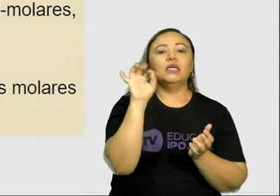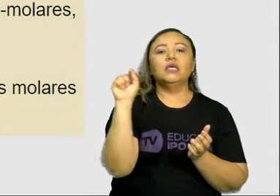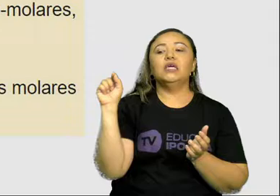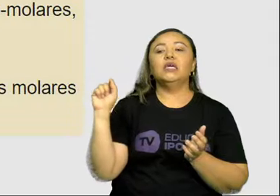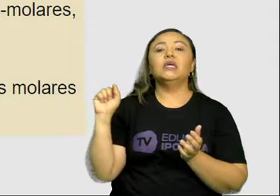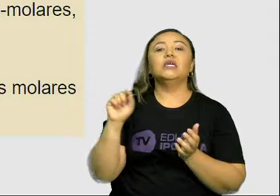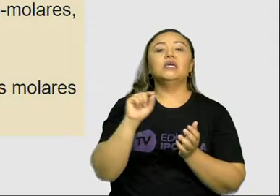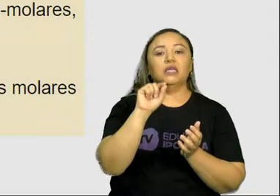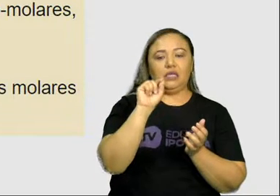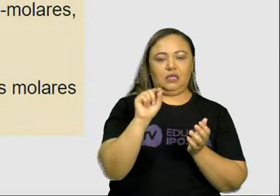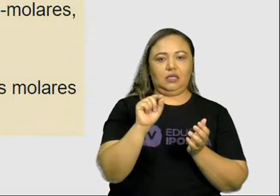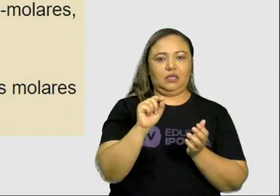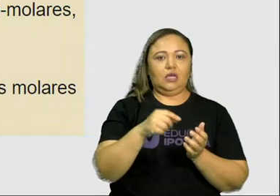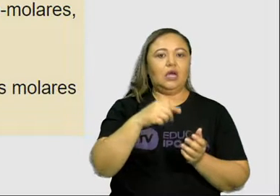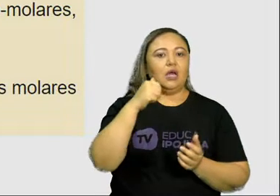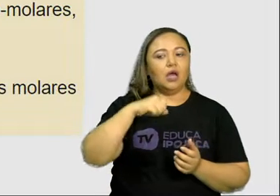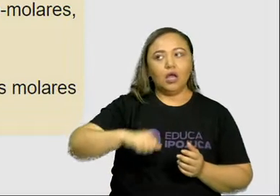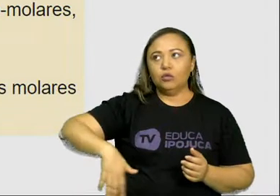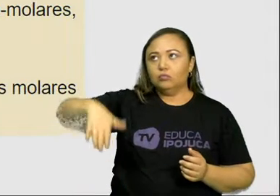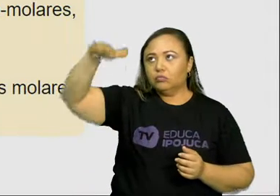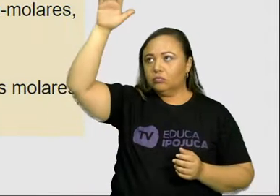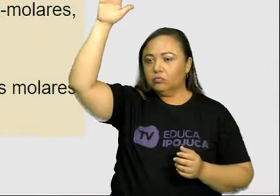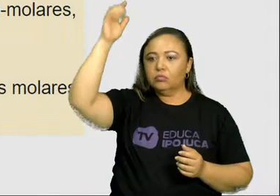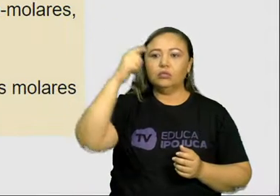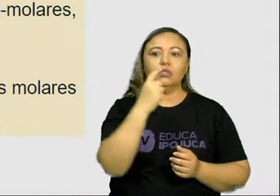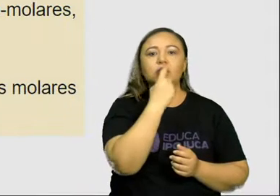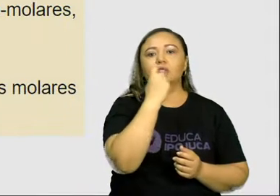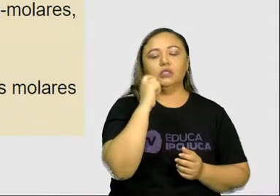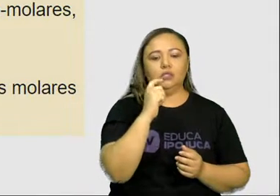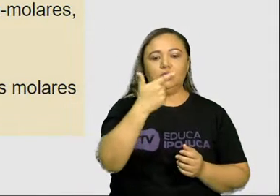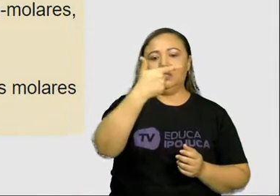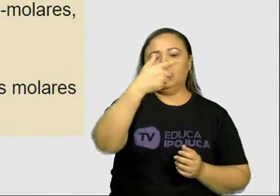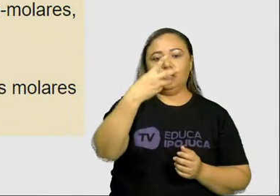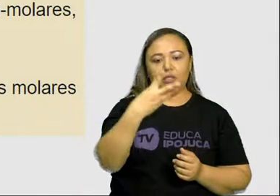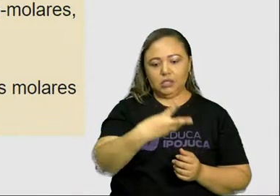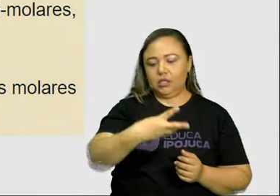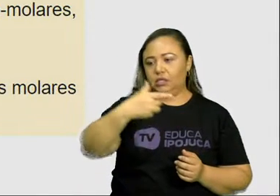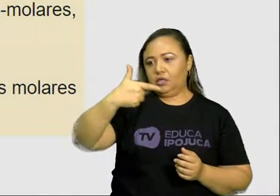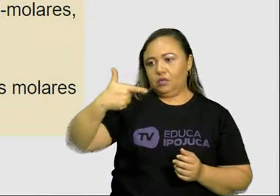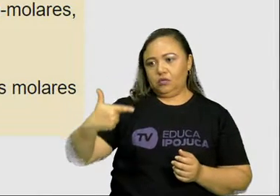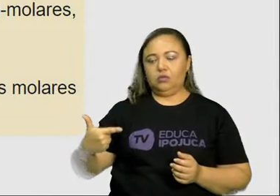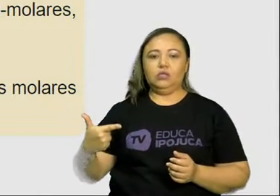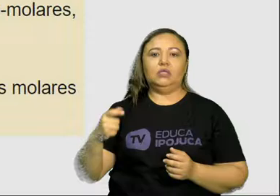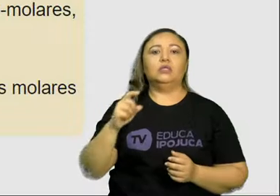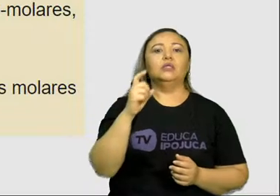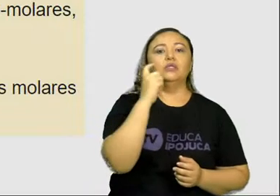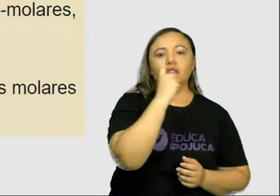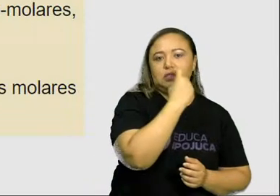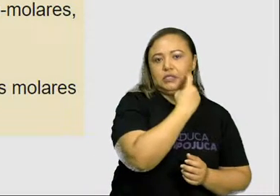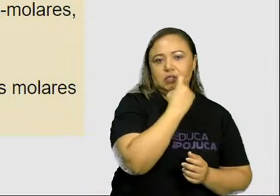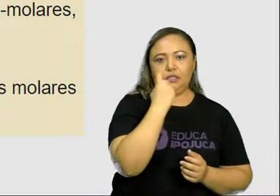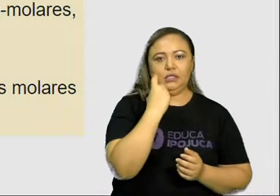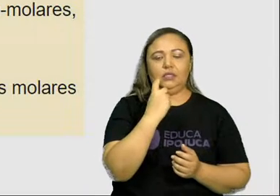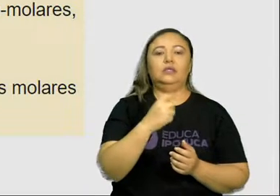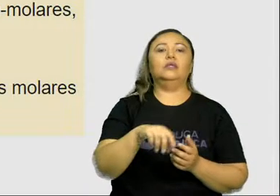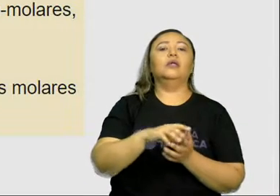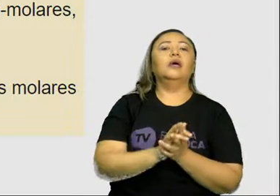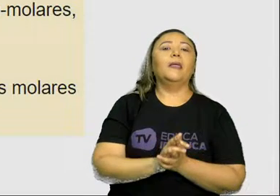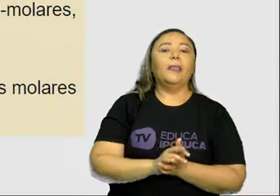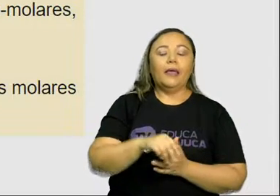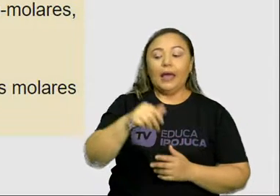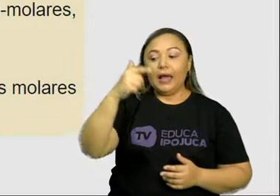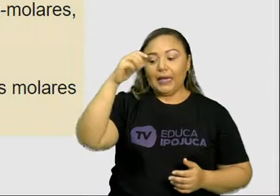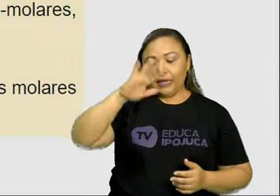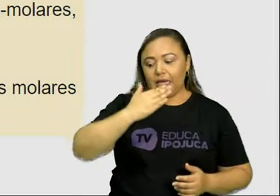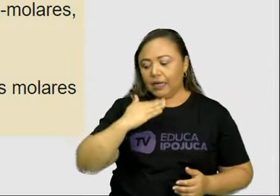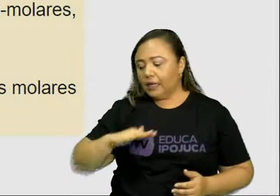32 dentes na boca. Quando eles caem, não nascem outros. As crianças têm